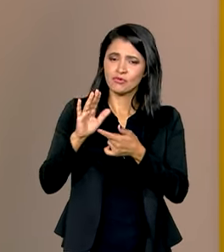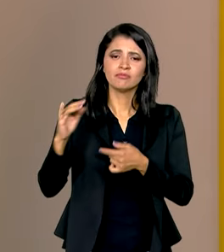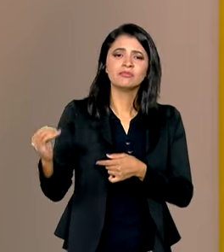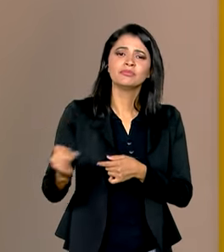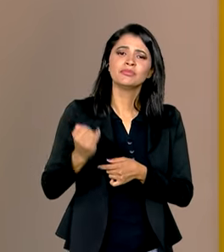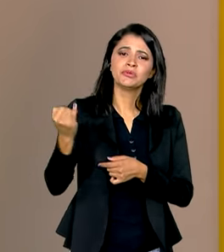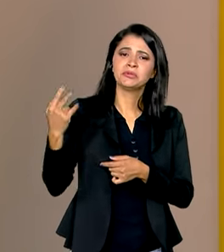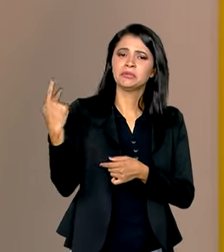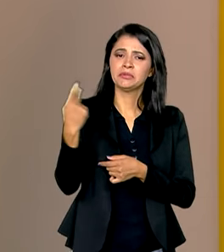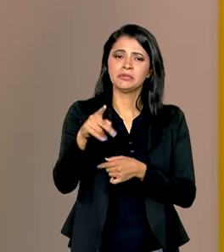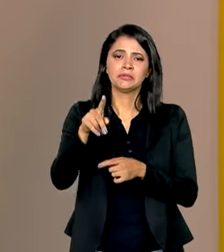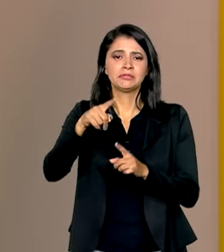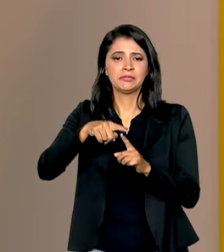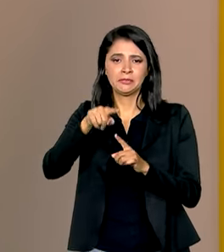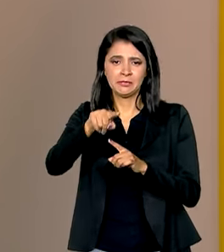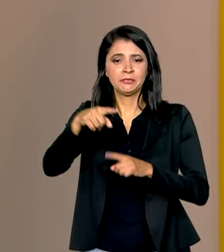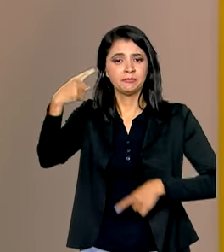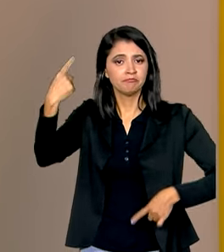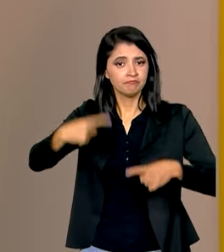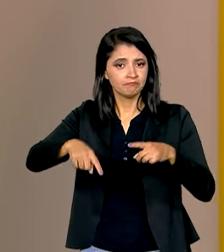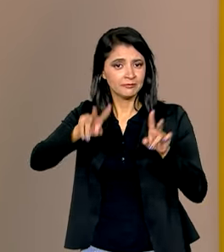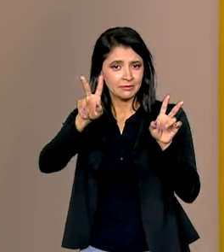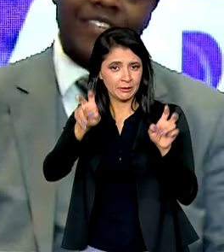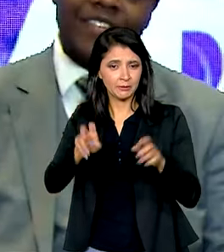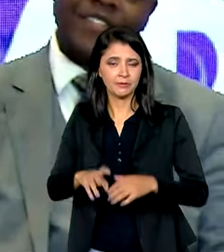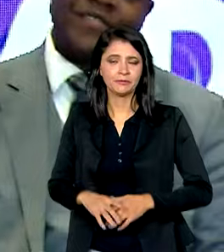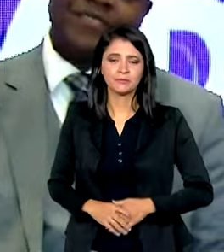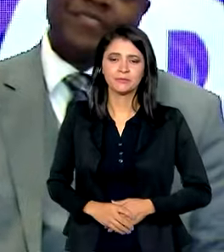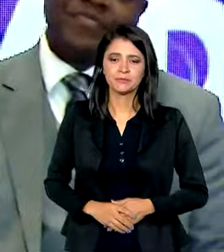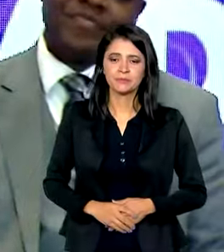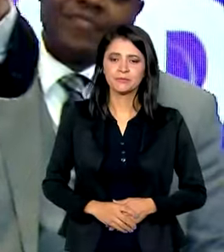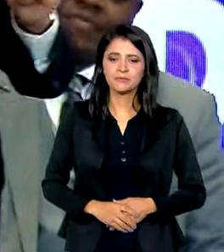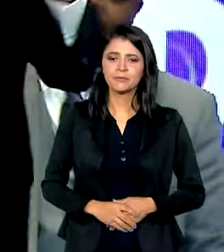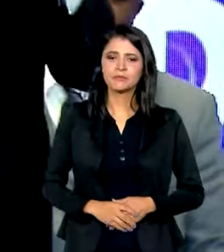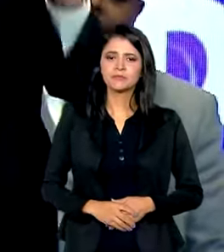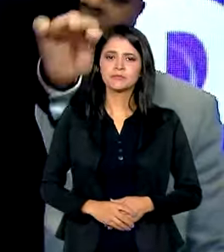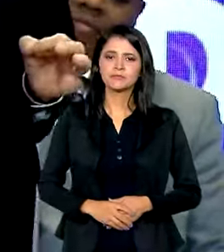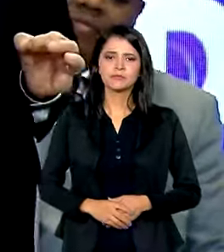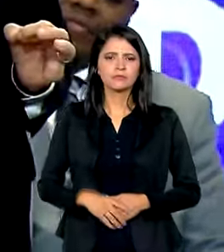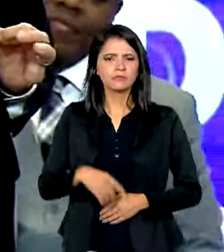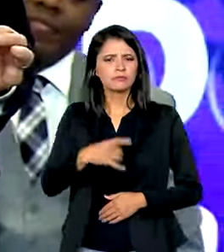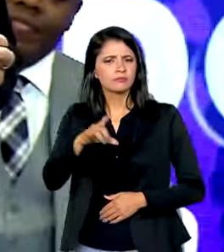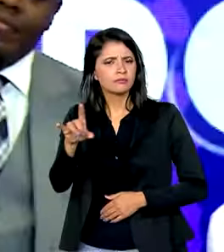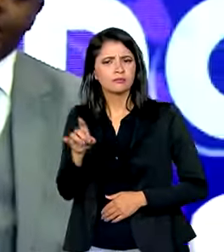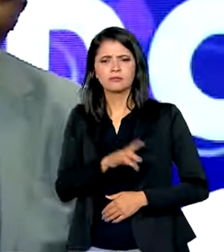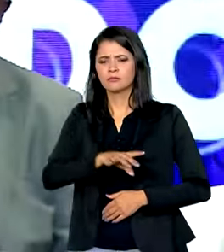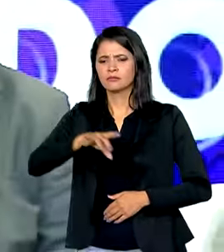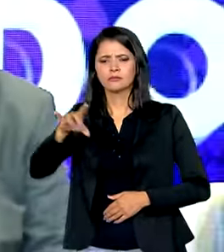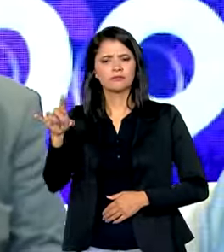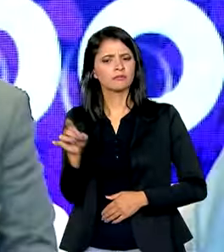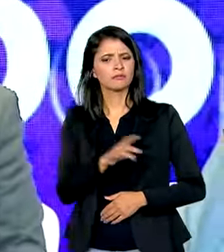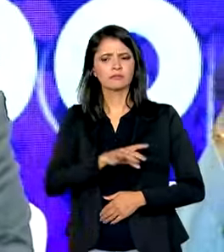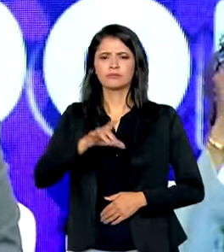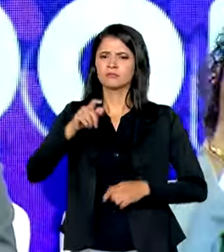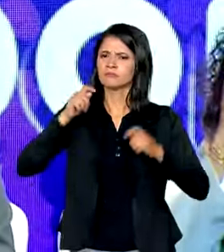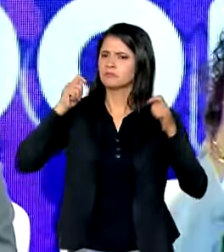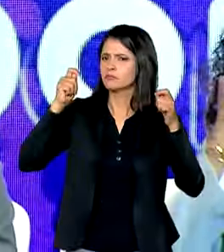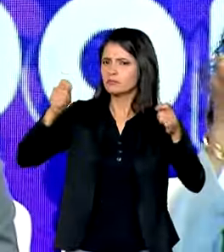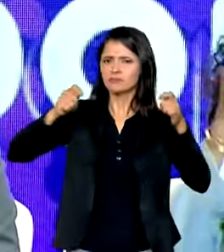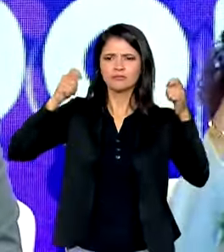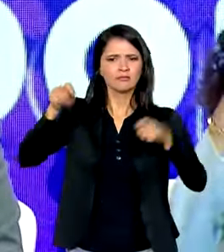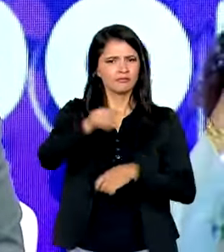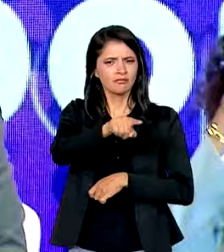importância deste tipo de debate. Não tenho medo de reivindicar,